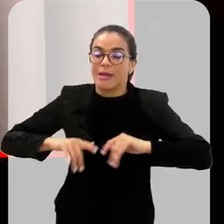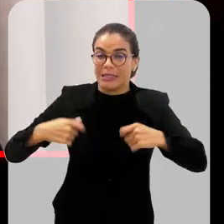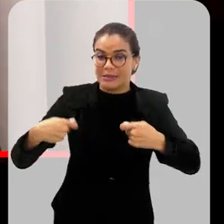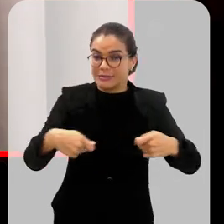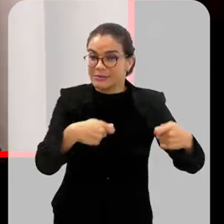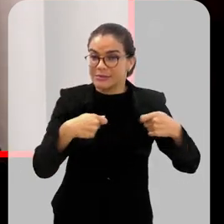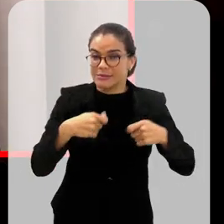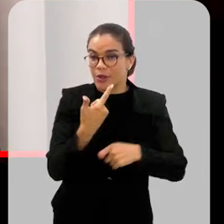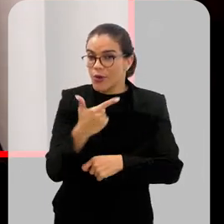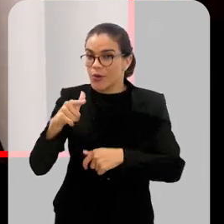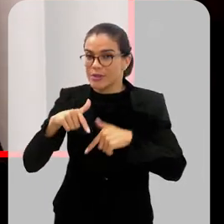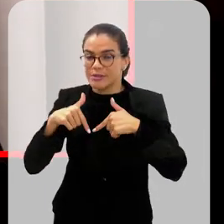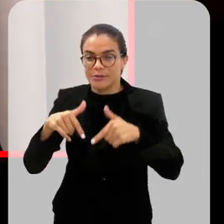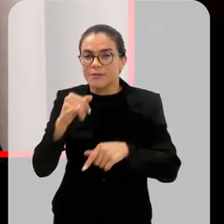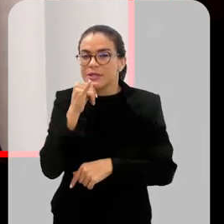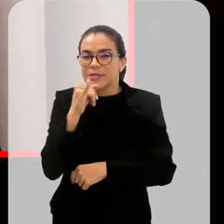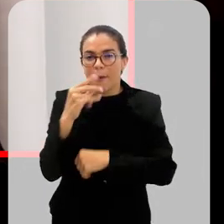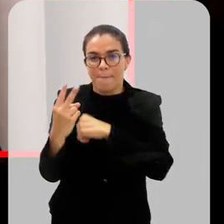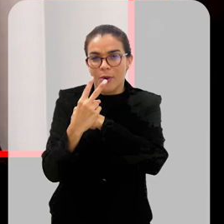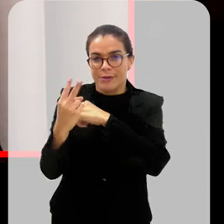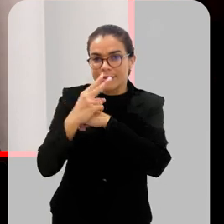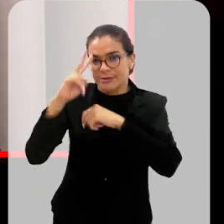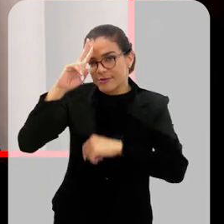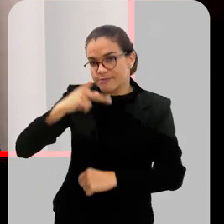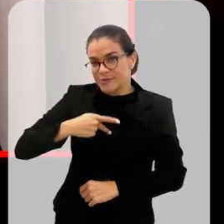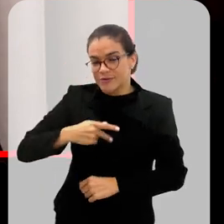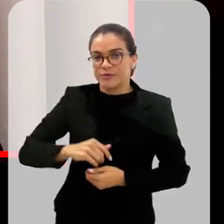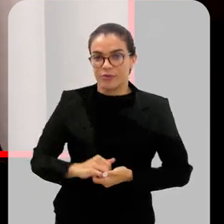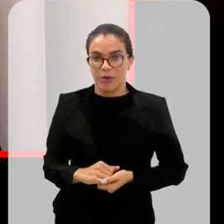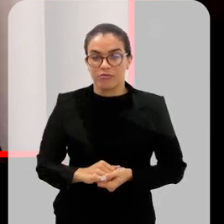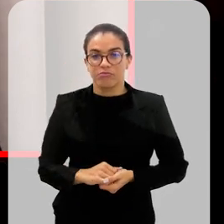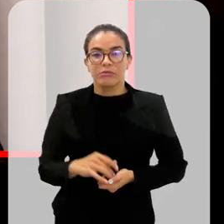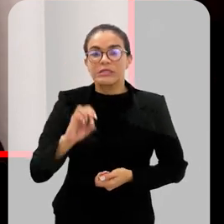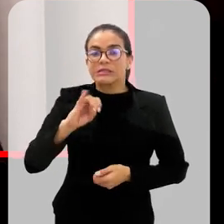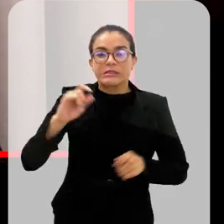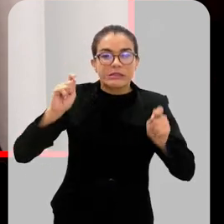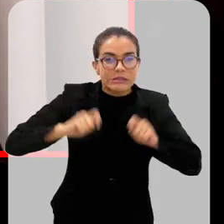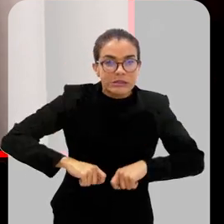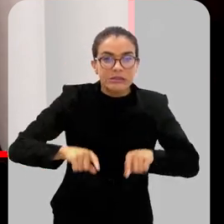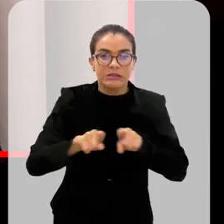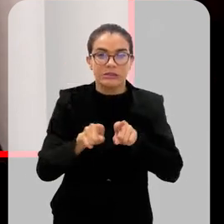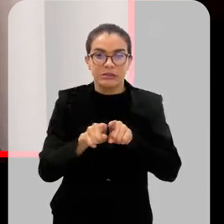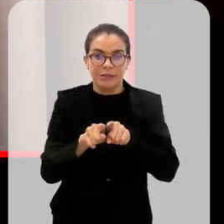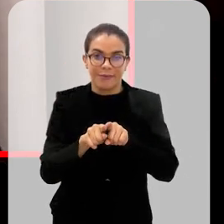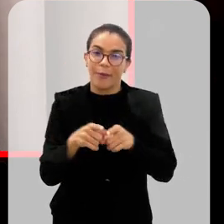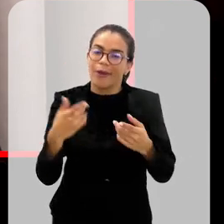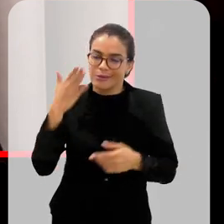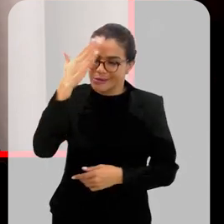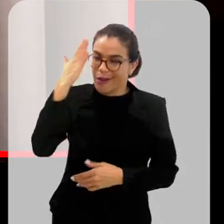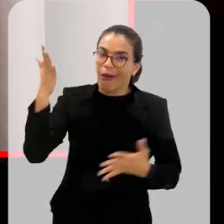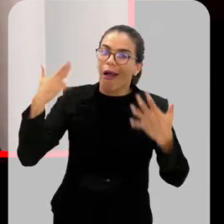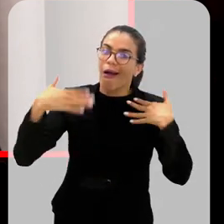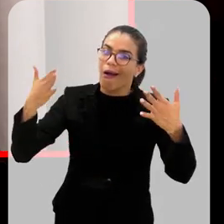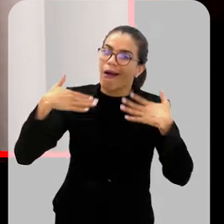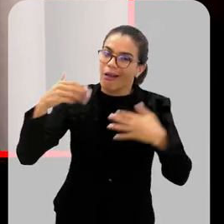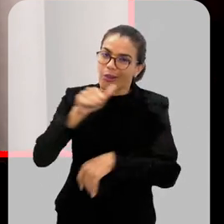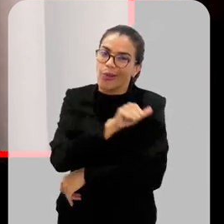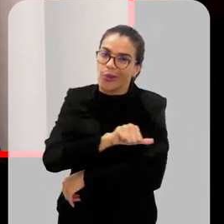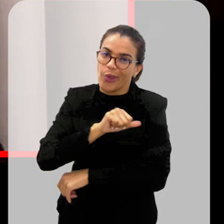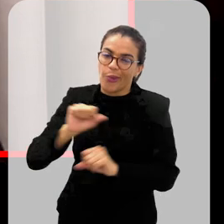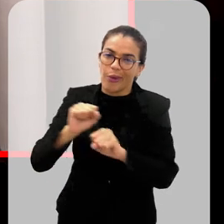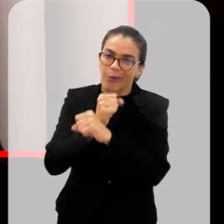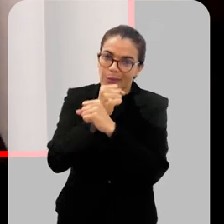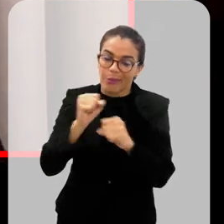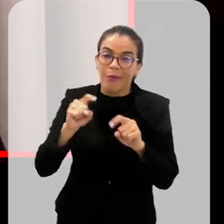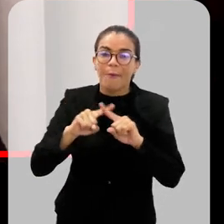disso, é necessário outras ações, como, por exemplo, a proteção individual. se for possível, eu sei que o calor do Rio de Janeiro muitas vezes não permite